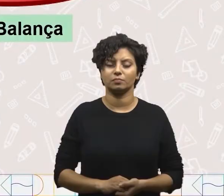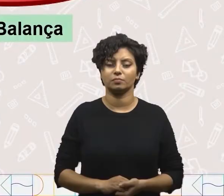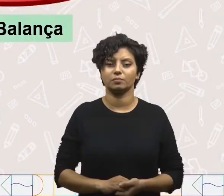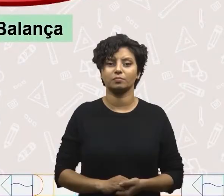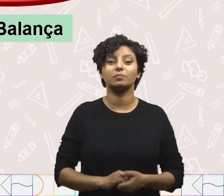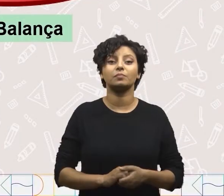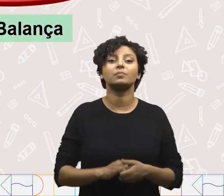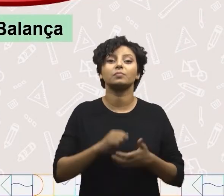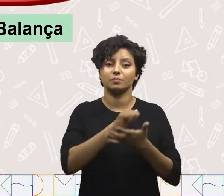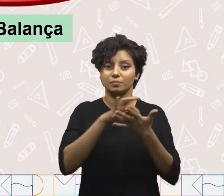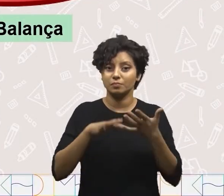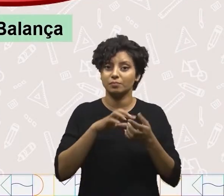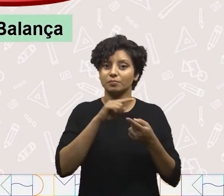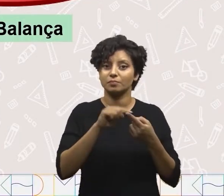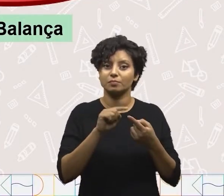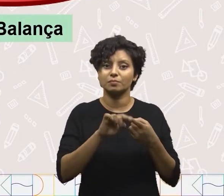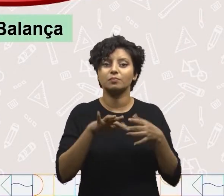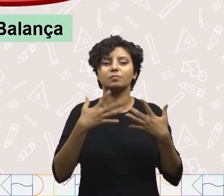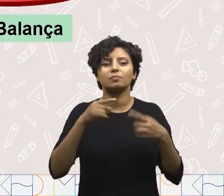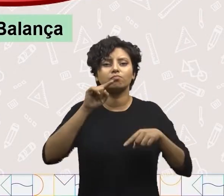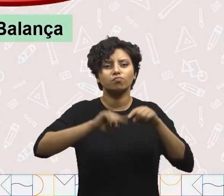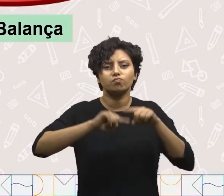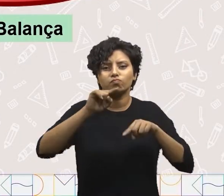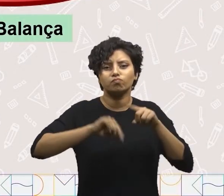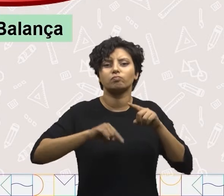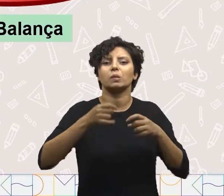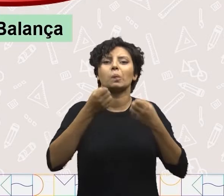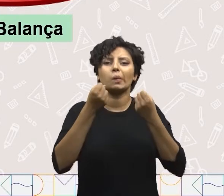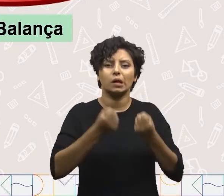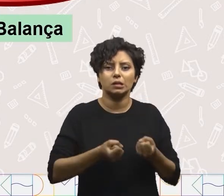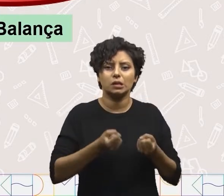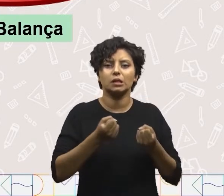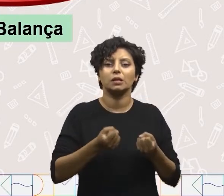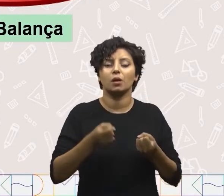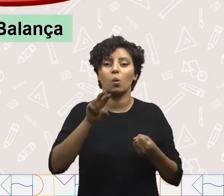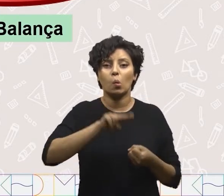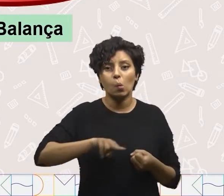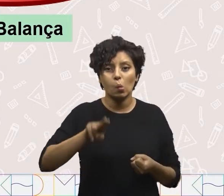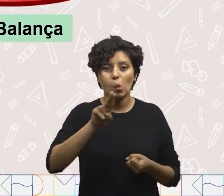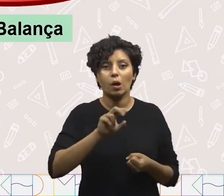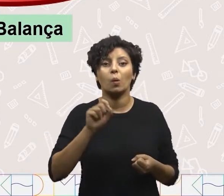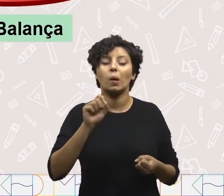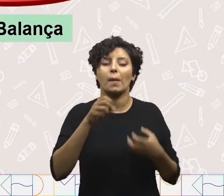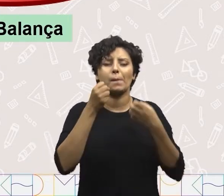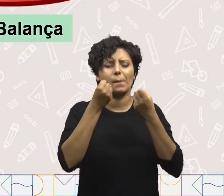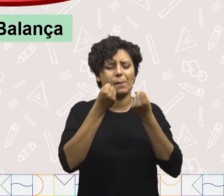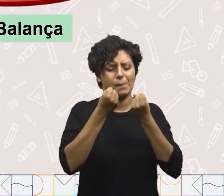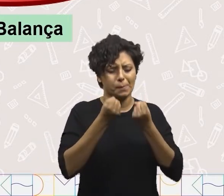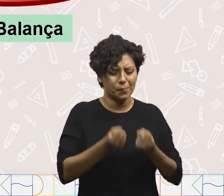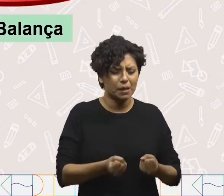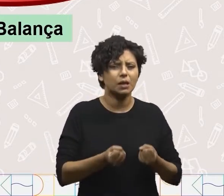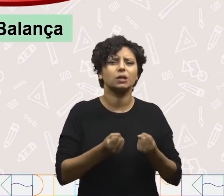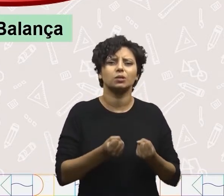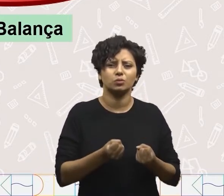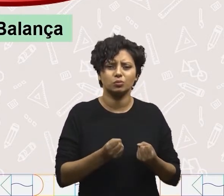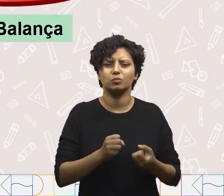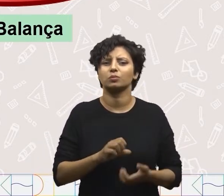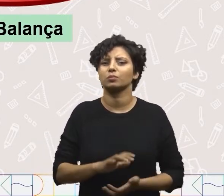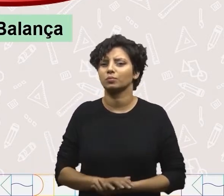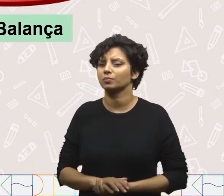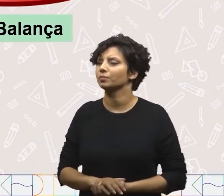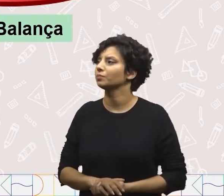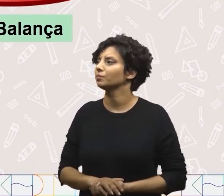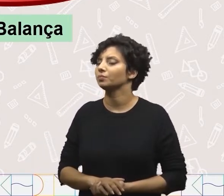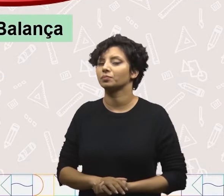Atividade número 1. Qual dos instrumentos de medidas abaixo utilizamos para medir o